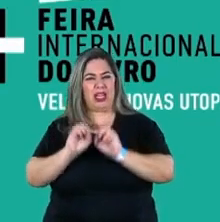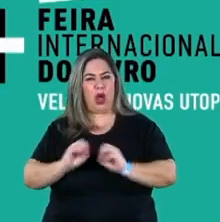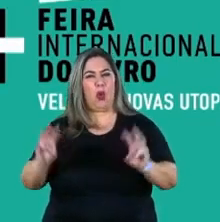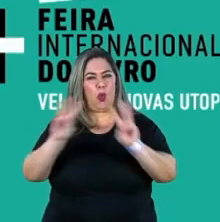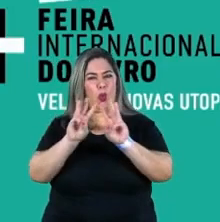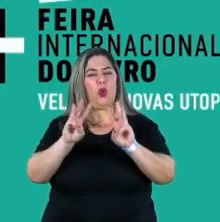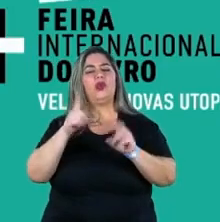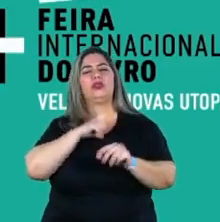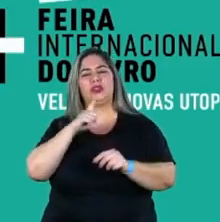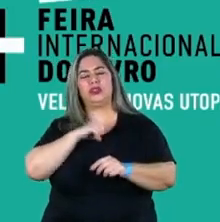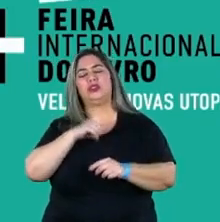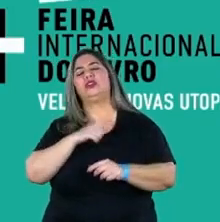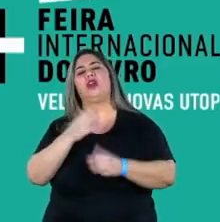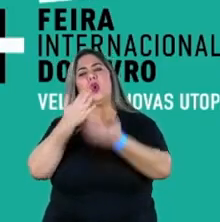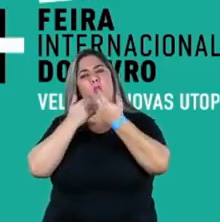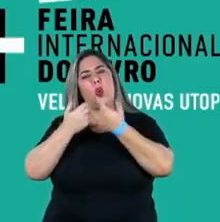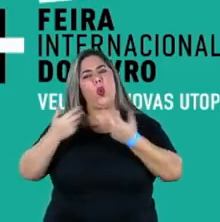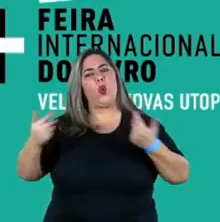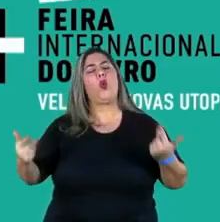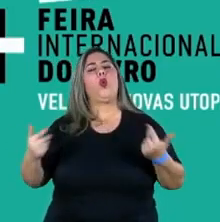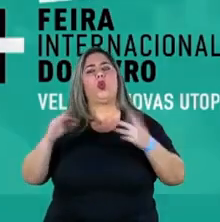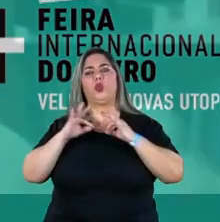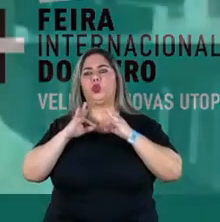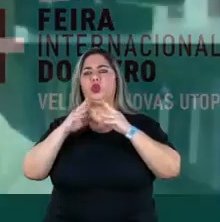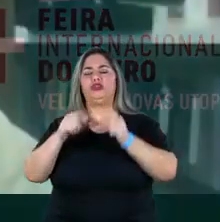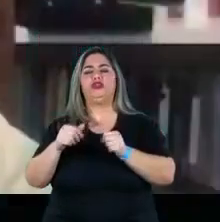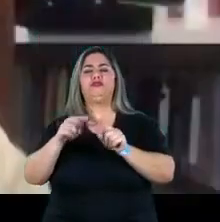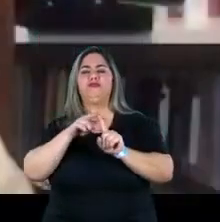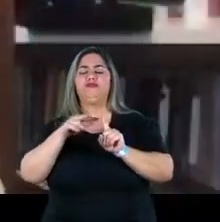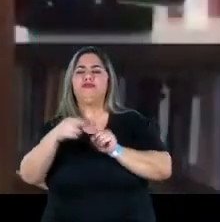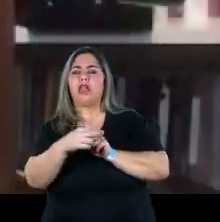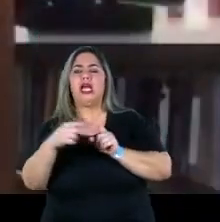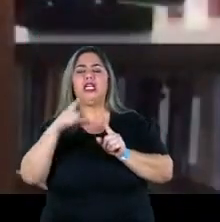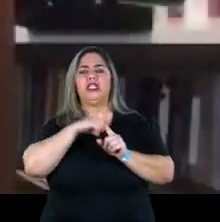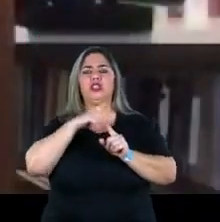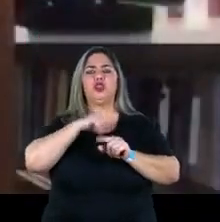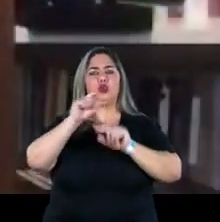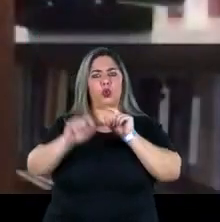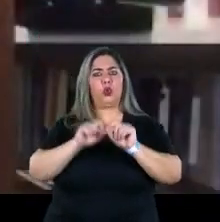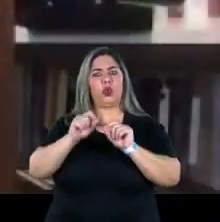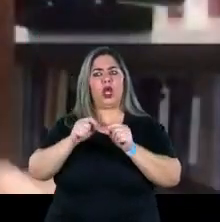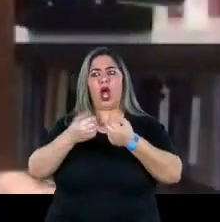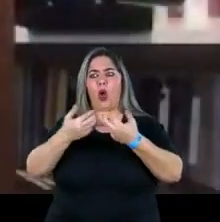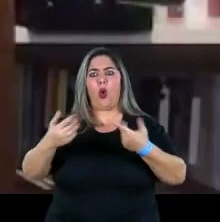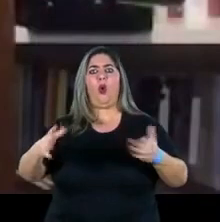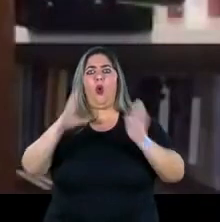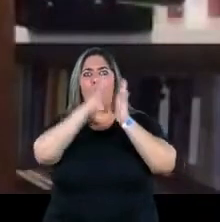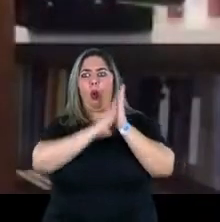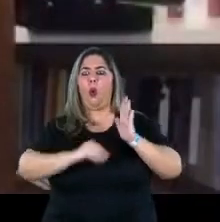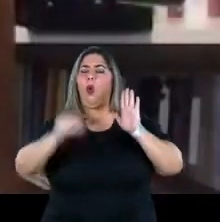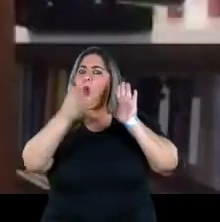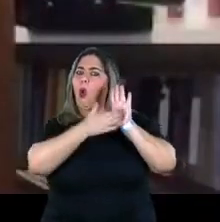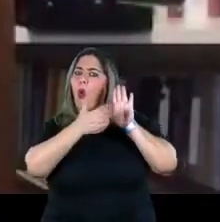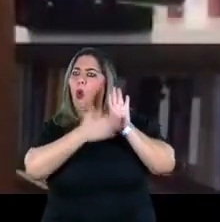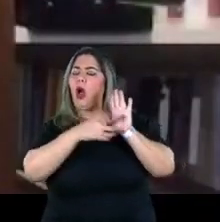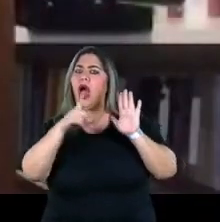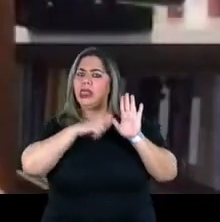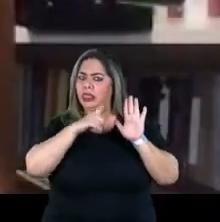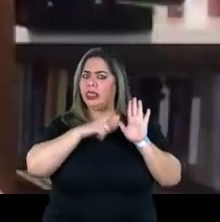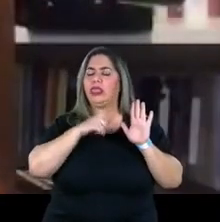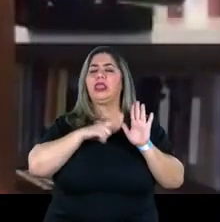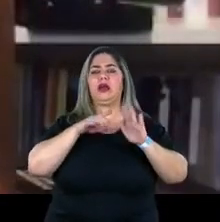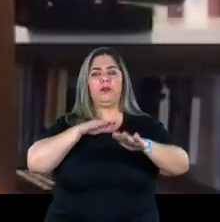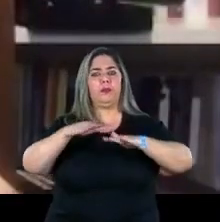Alimentos e com toda uma perspectiva que tinha o que falar, tinha o que propor. Era uma